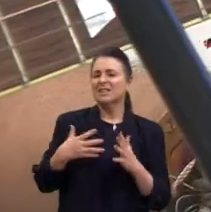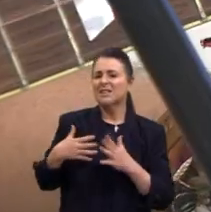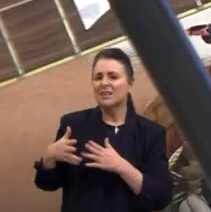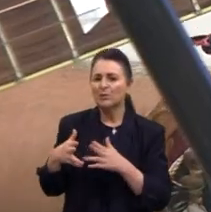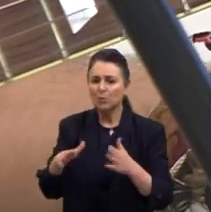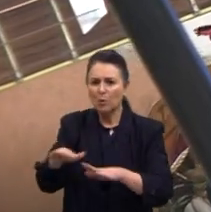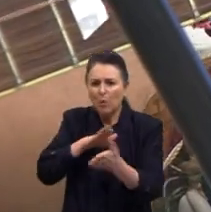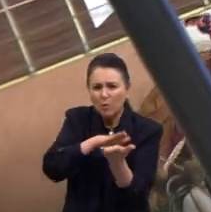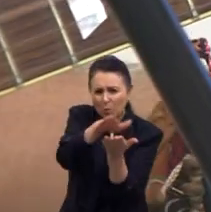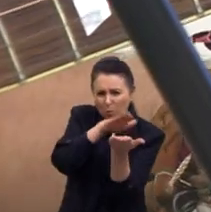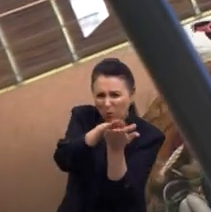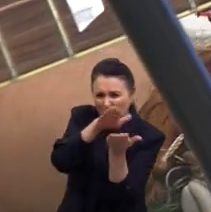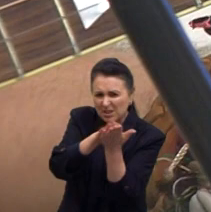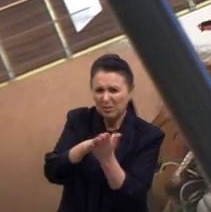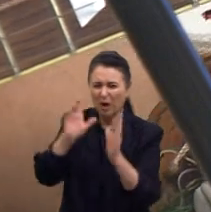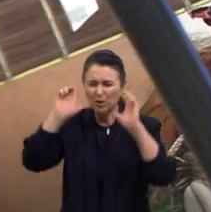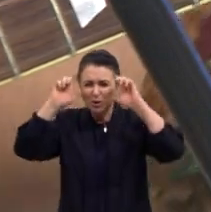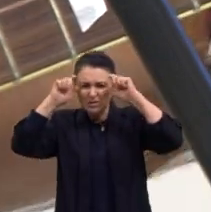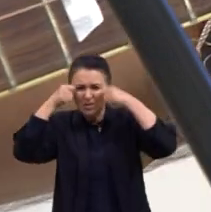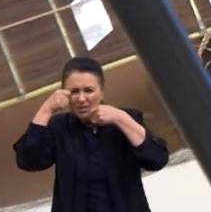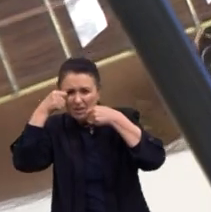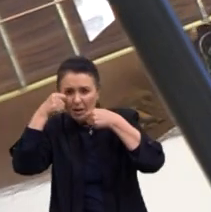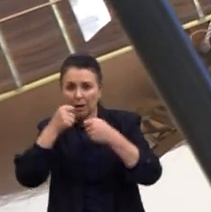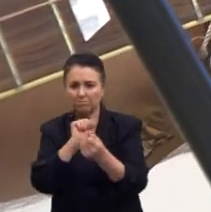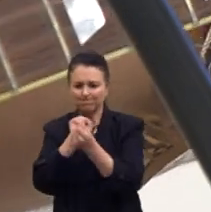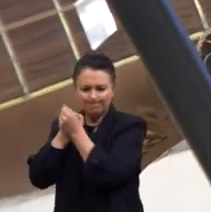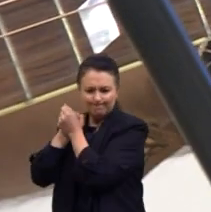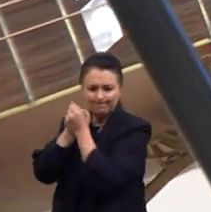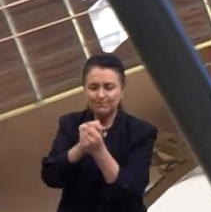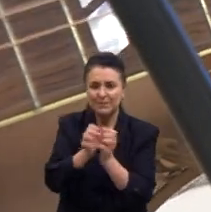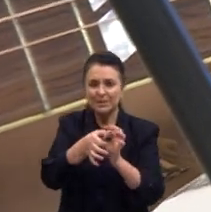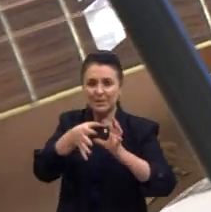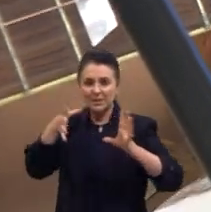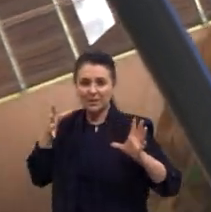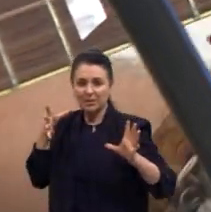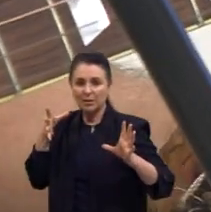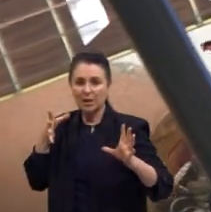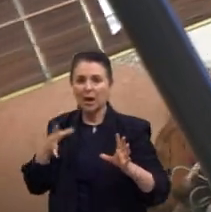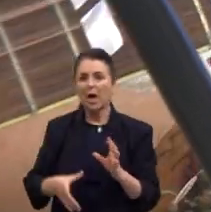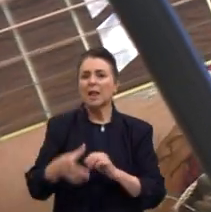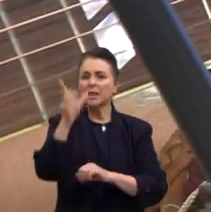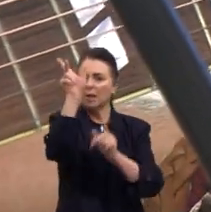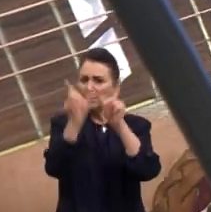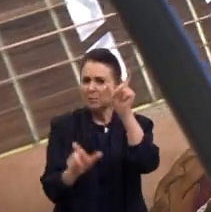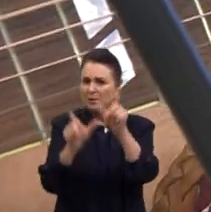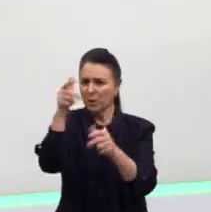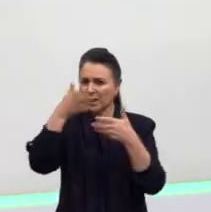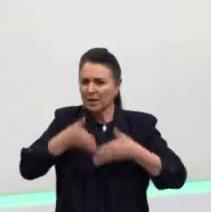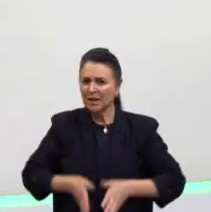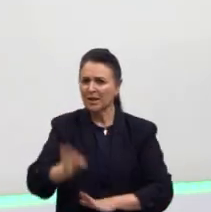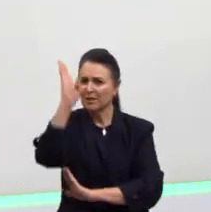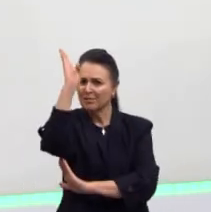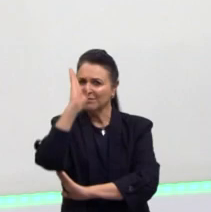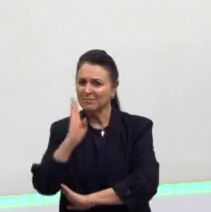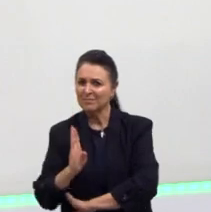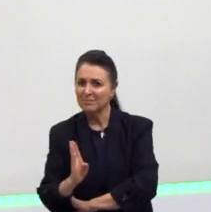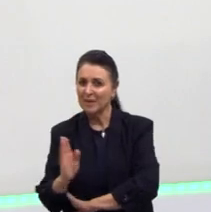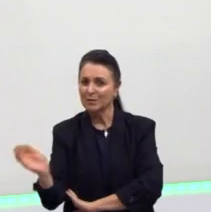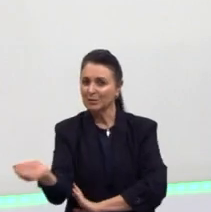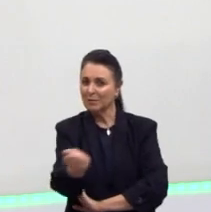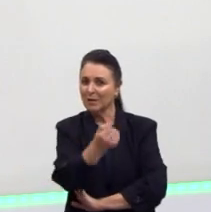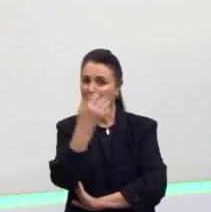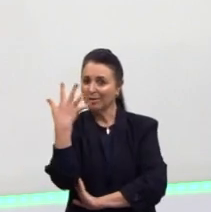cinzento, se abolir a escravidão, do caboclo brasileiro, numa mão,